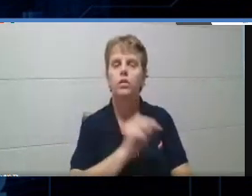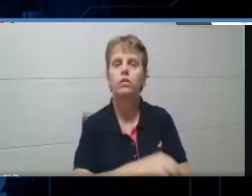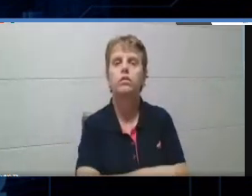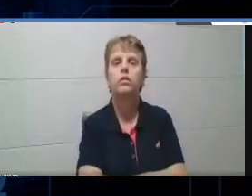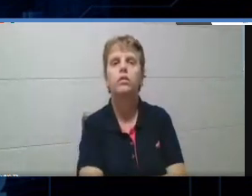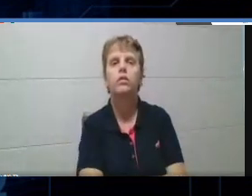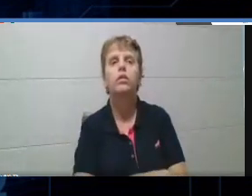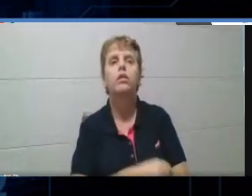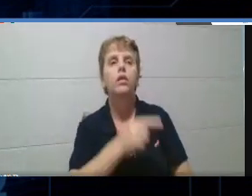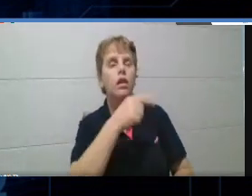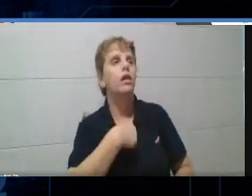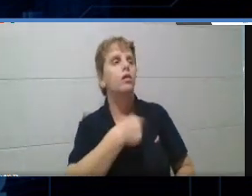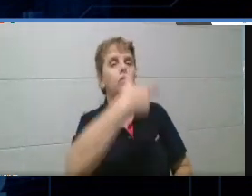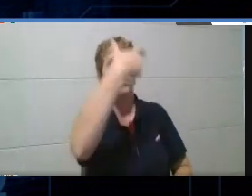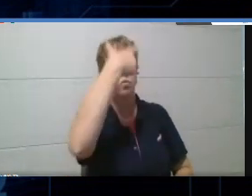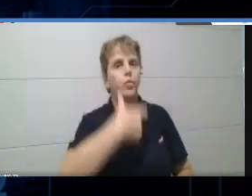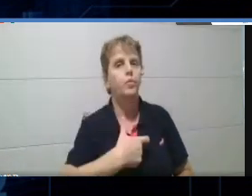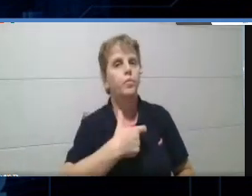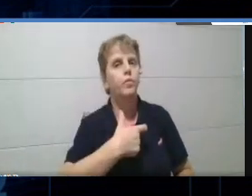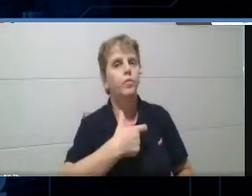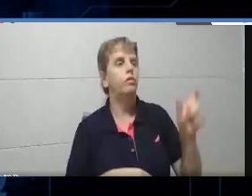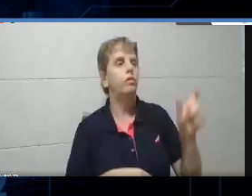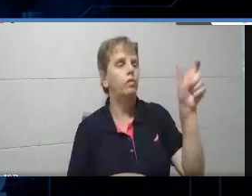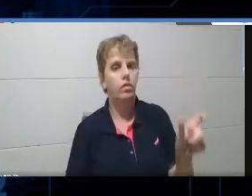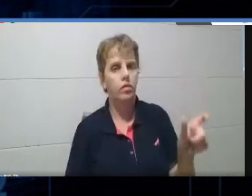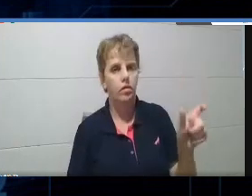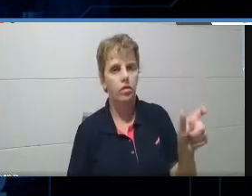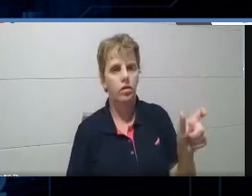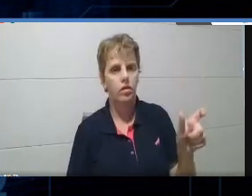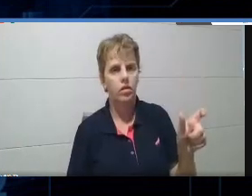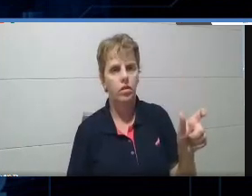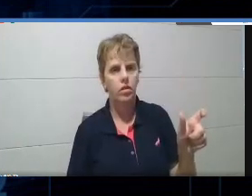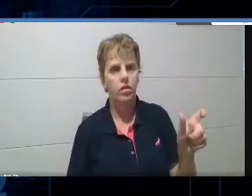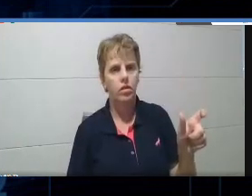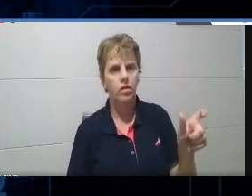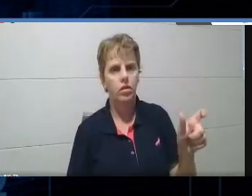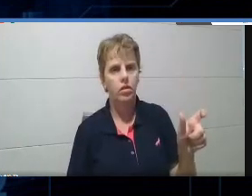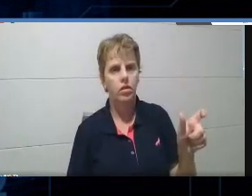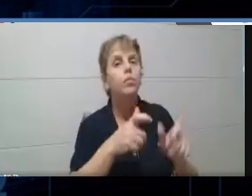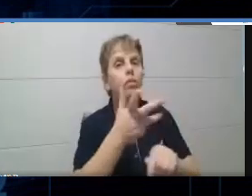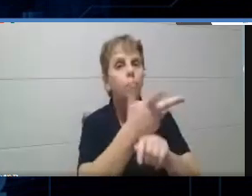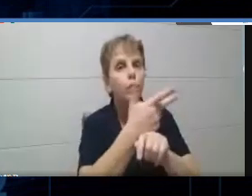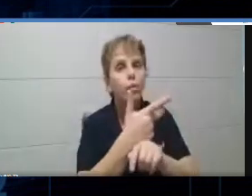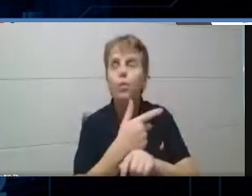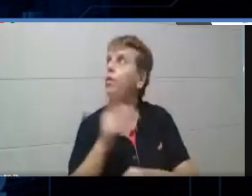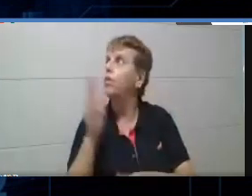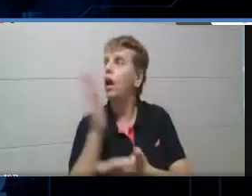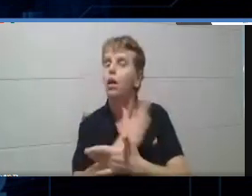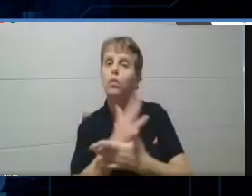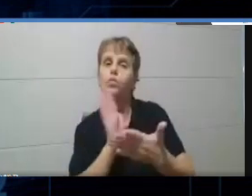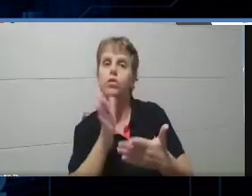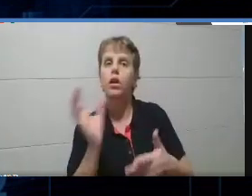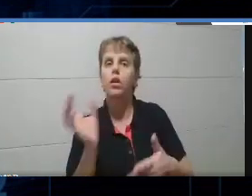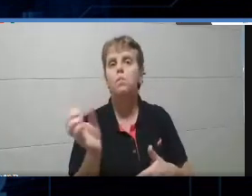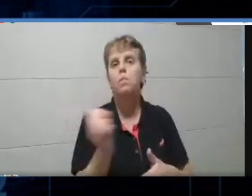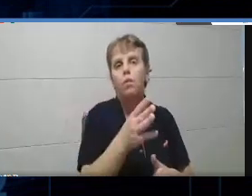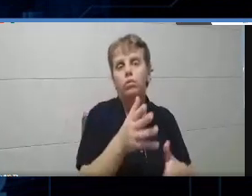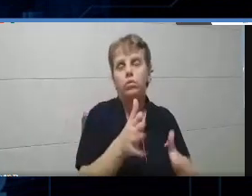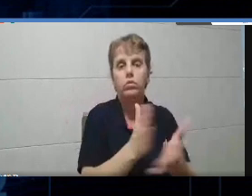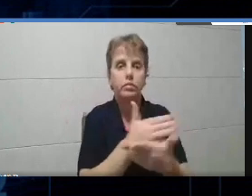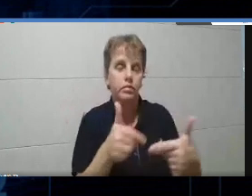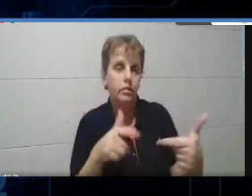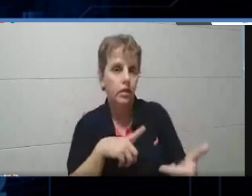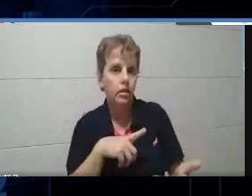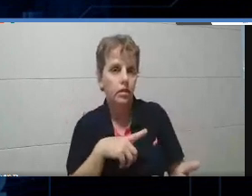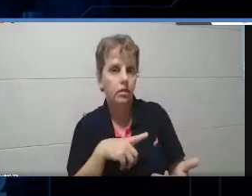fica o nosso perfil. Esse fim de quiz aqui, então, é pra procurar um quiz que já está pronto, tá? Tem até Create a New Quiz